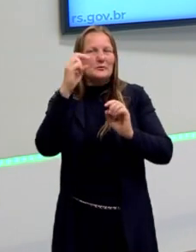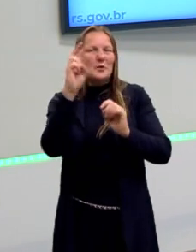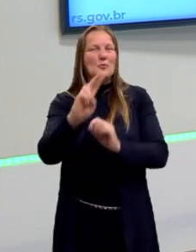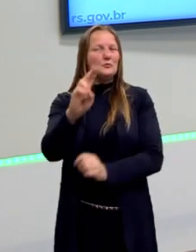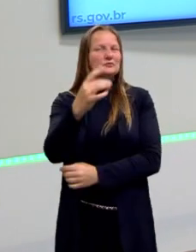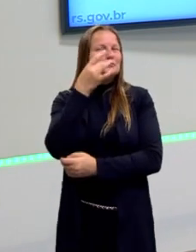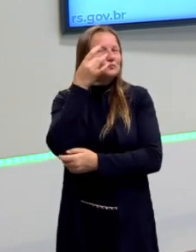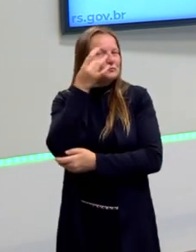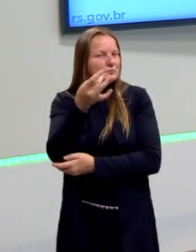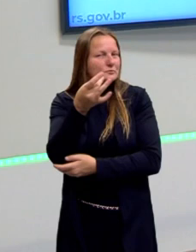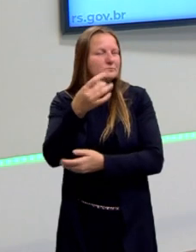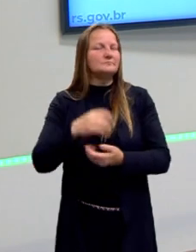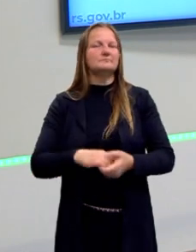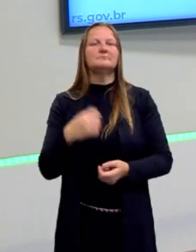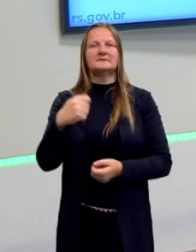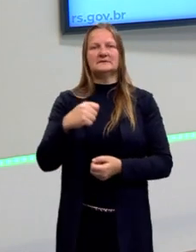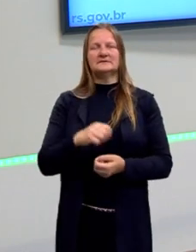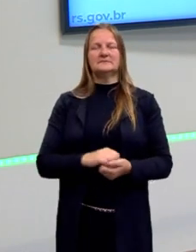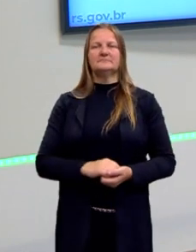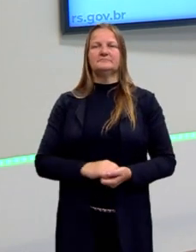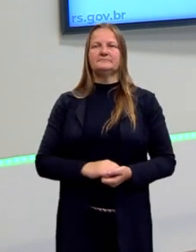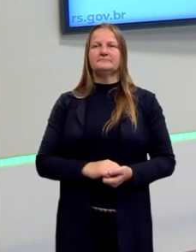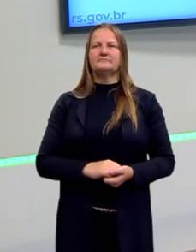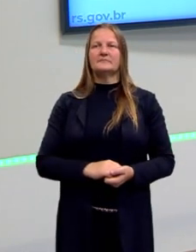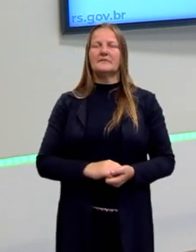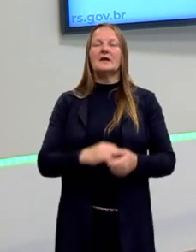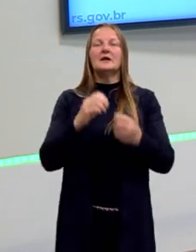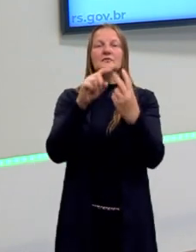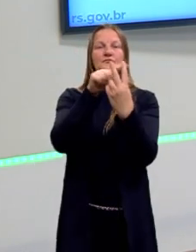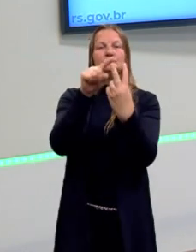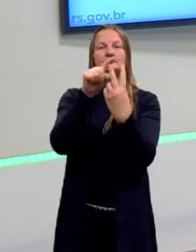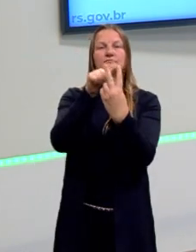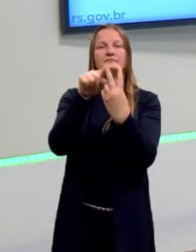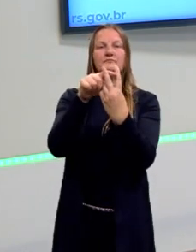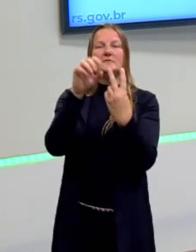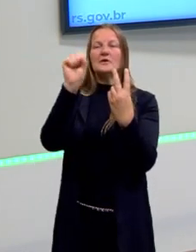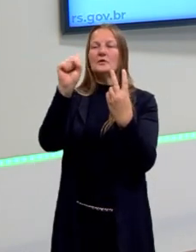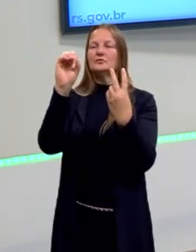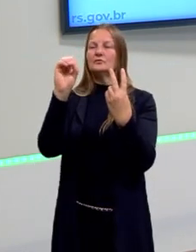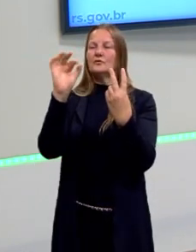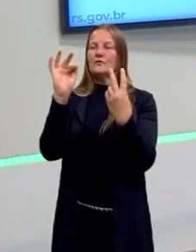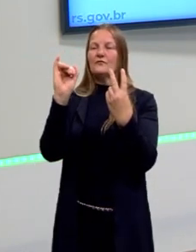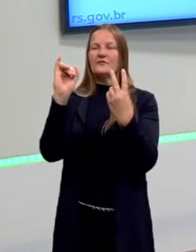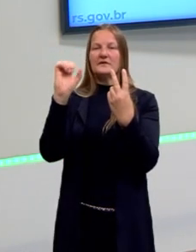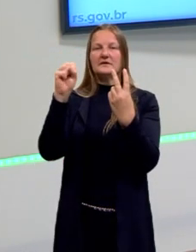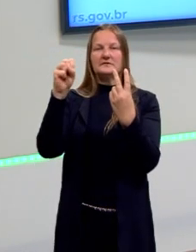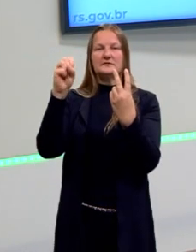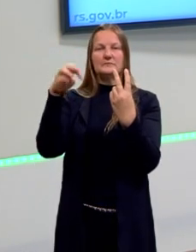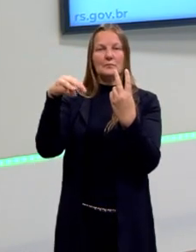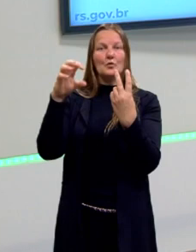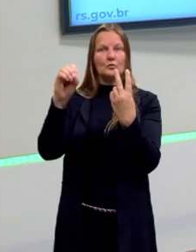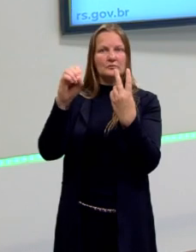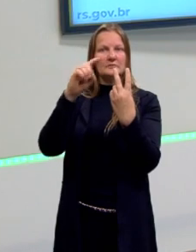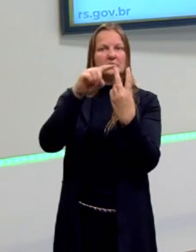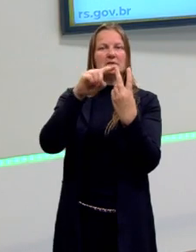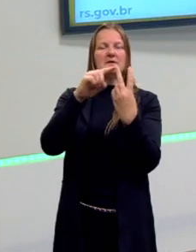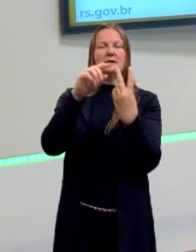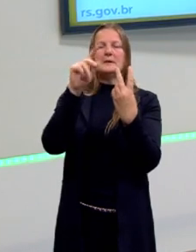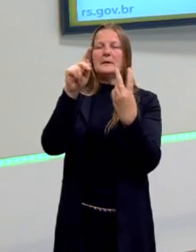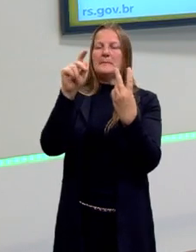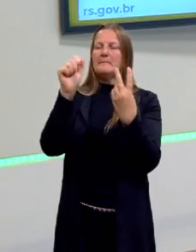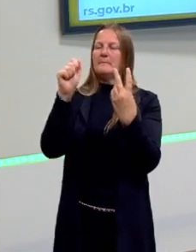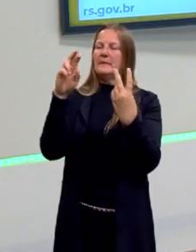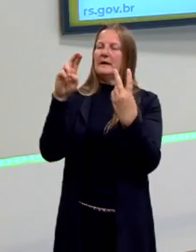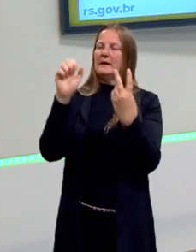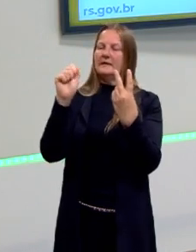argumentações, né? A diferença entre sofismo e paralogismo, que fazem parte da falácia. Olha só. Muitas vezes, a